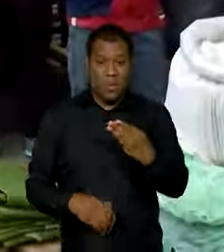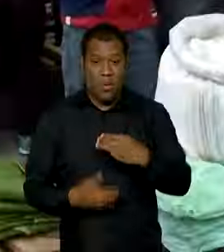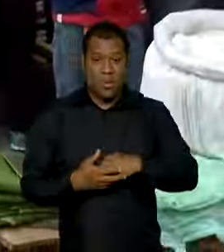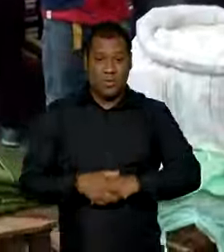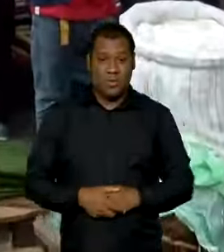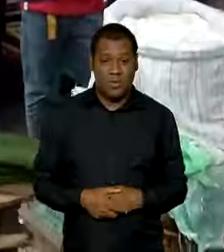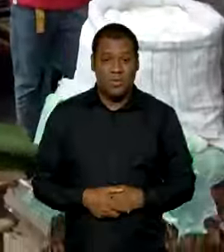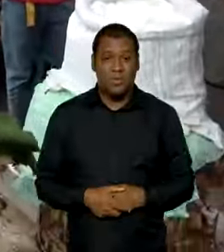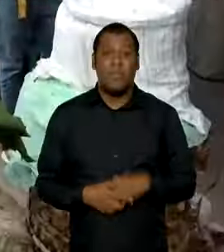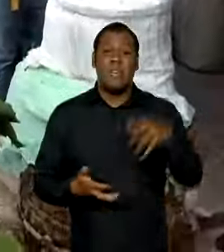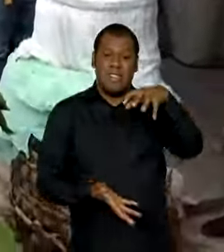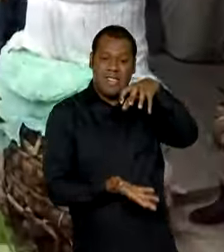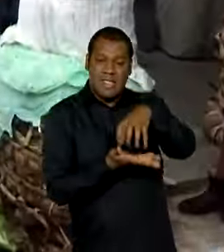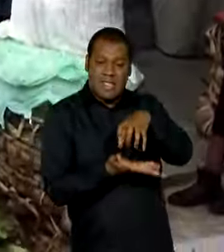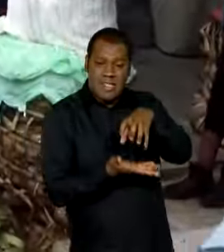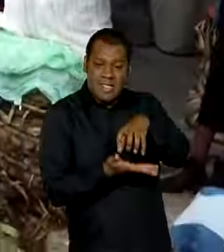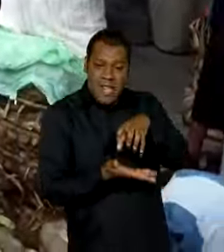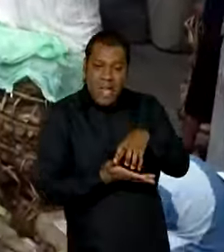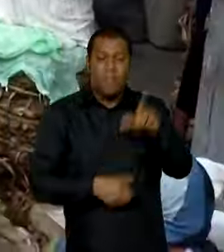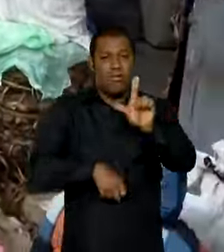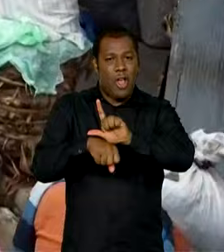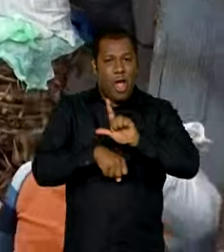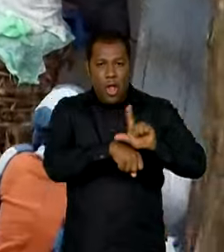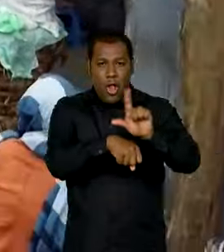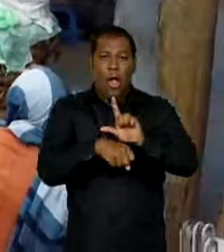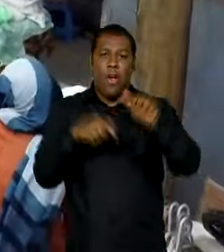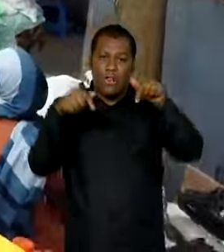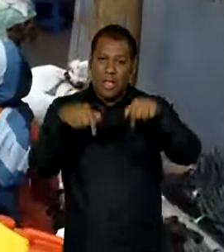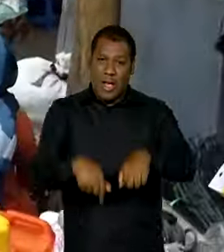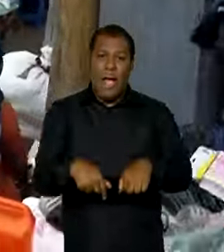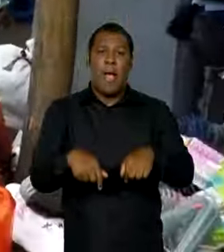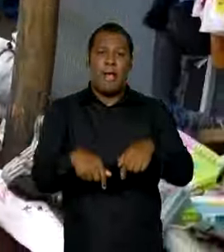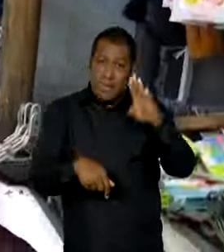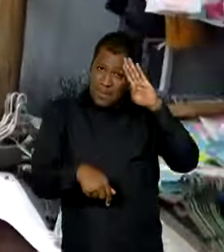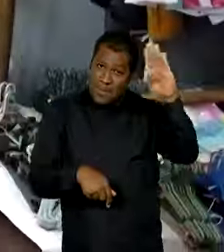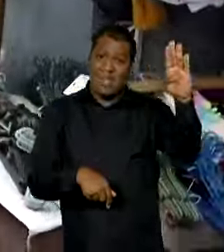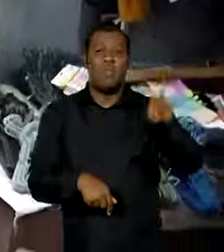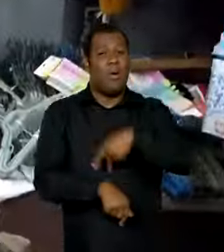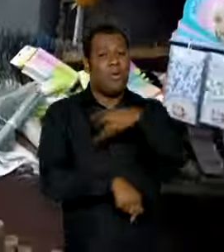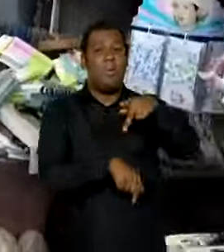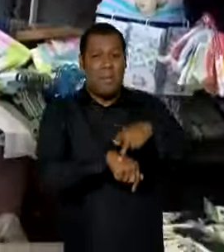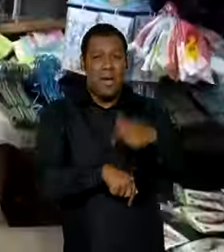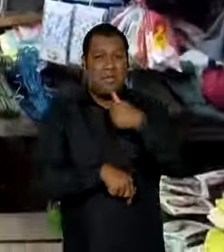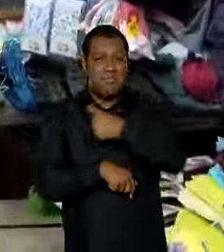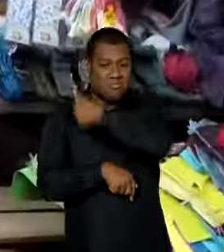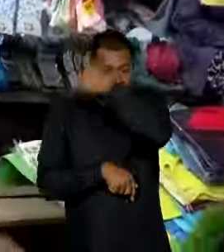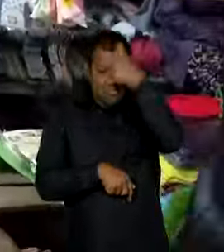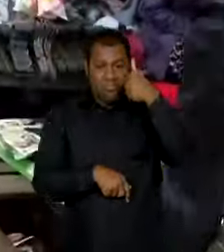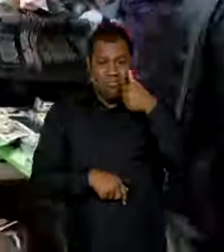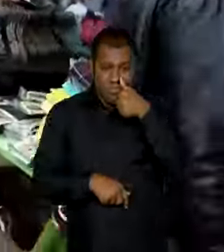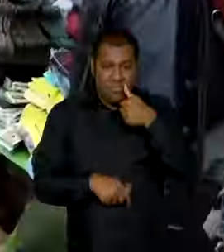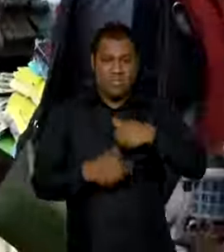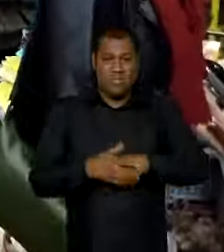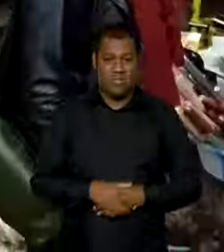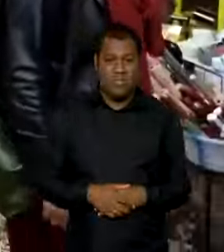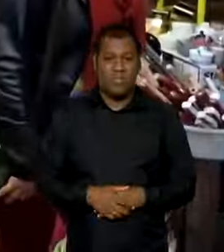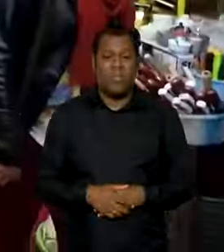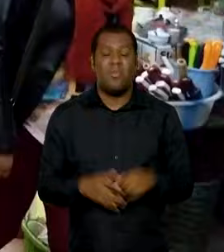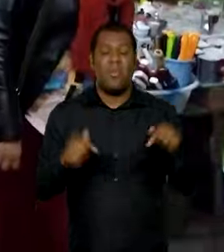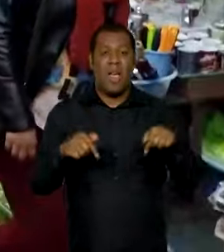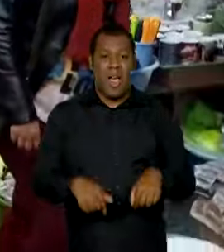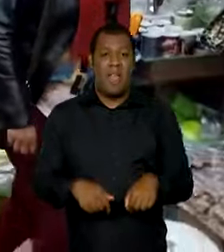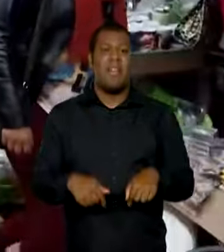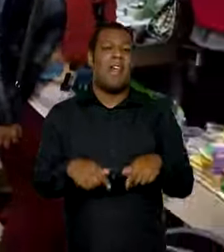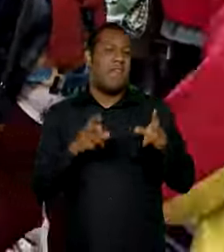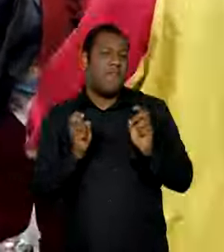O principal centro comercial do país está aqui e um dos maiores do continente. Nesse mercado da área central,